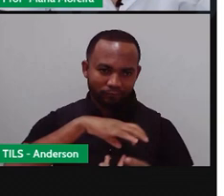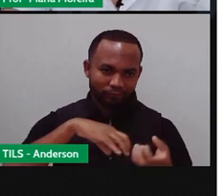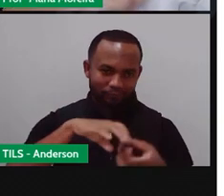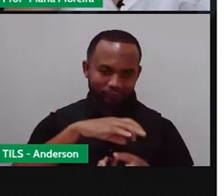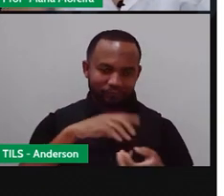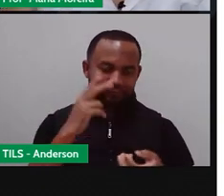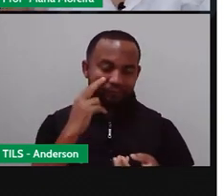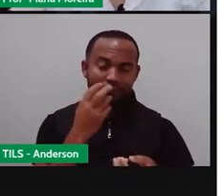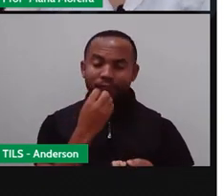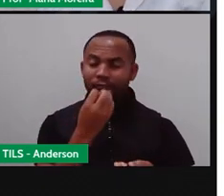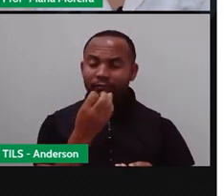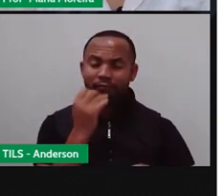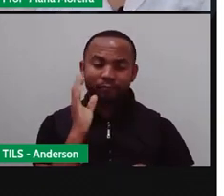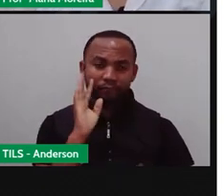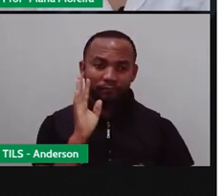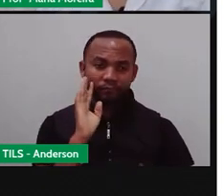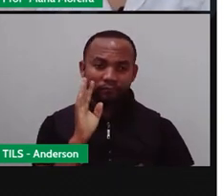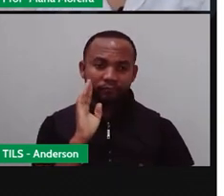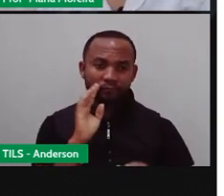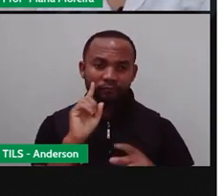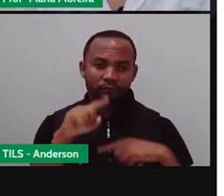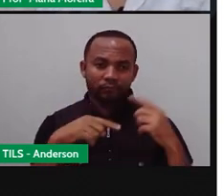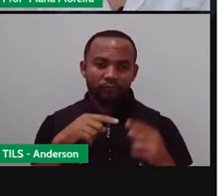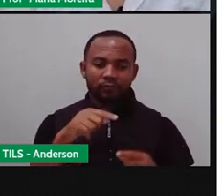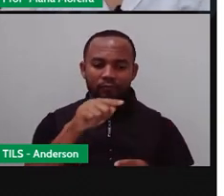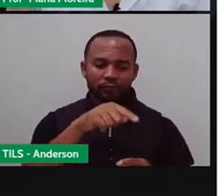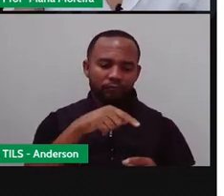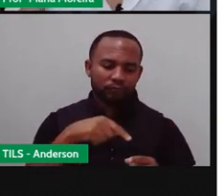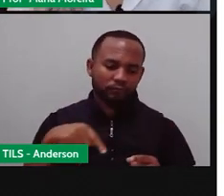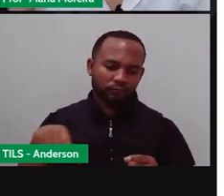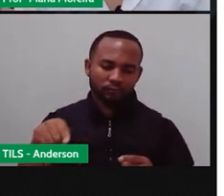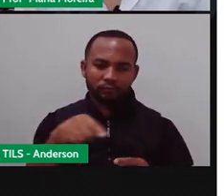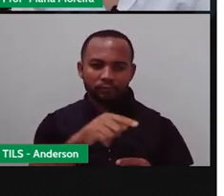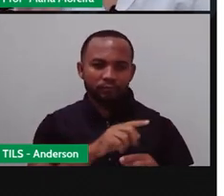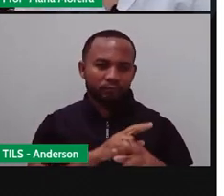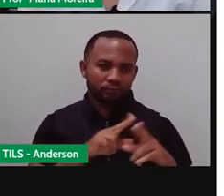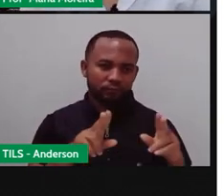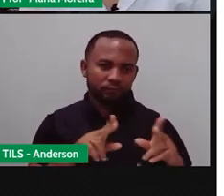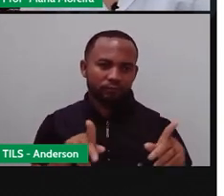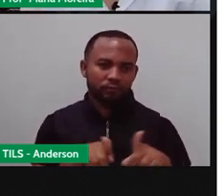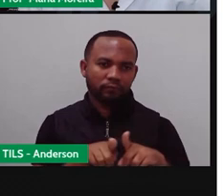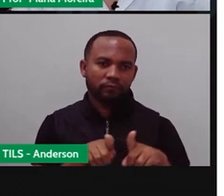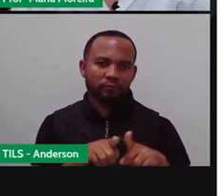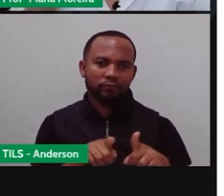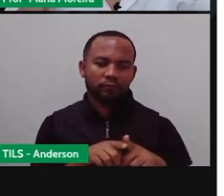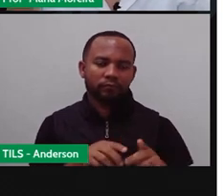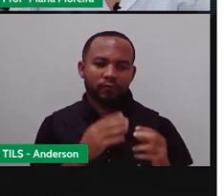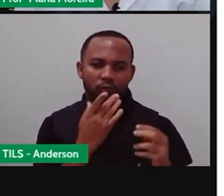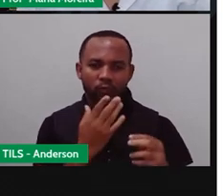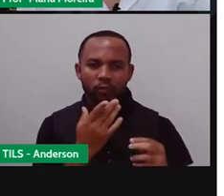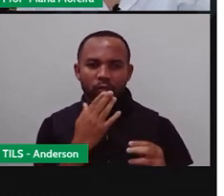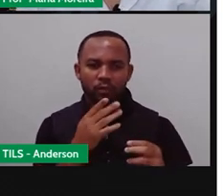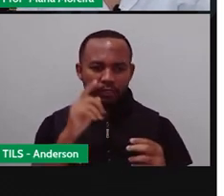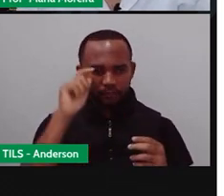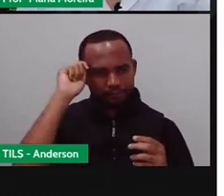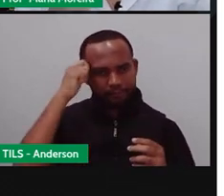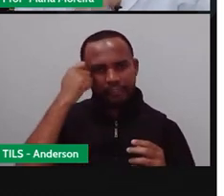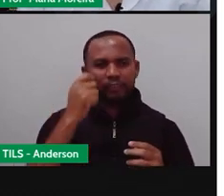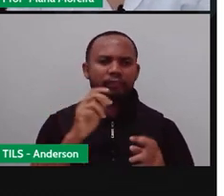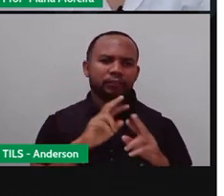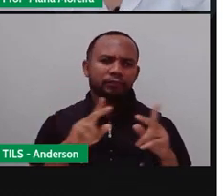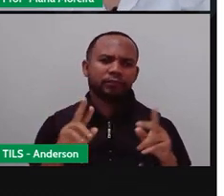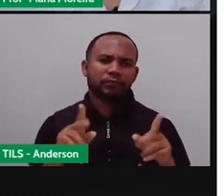ali, né? Com o piloto, cobrindo todas as partes que ela acabou sujando ali, né? Que deveriam ser pretas. E ela acabou sujando com a tinta.